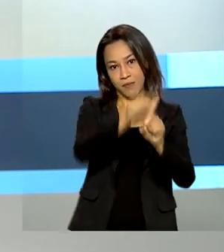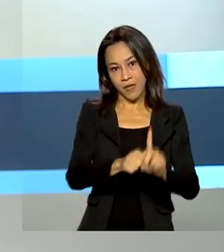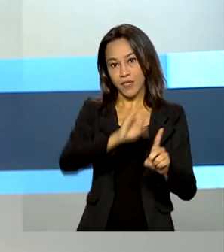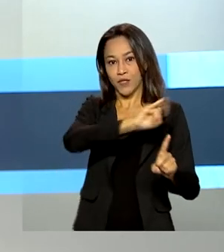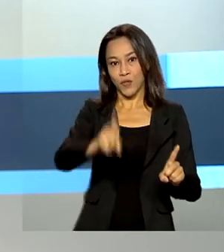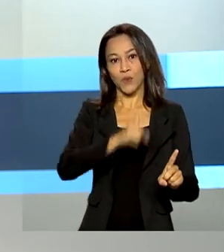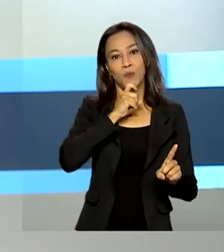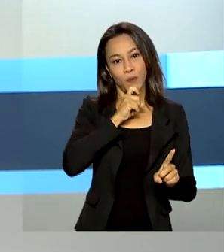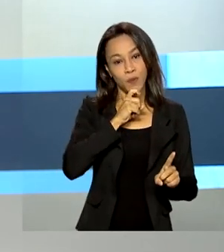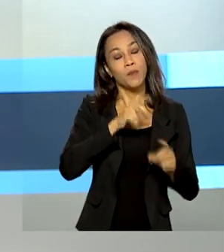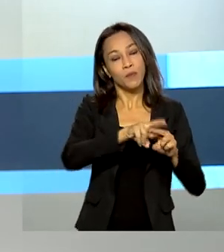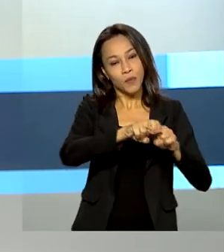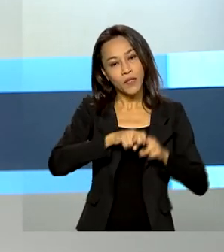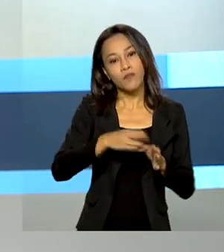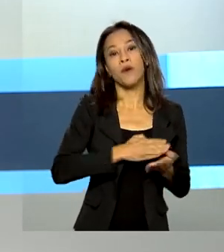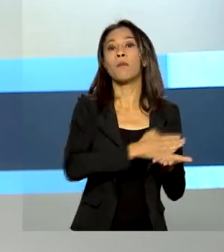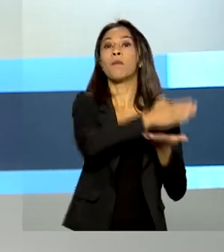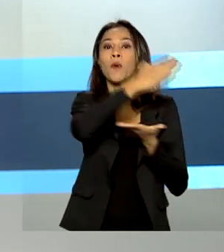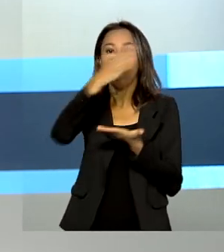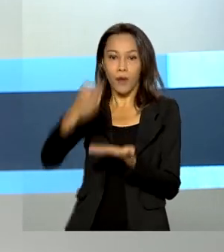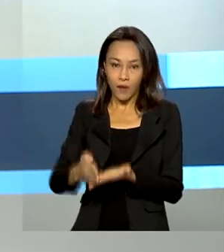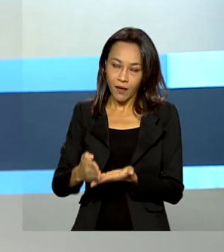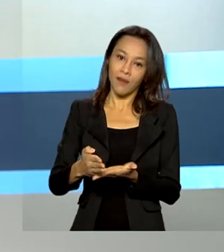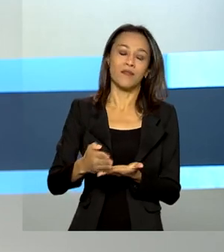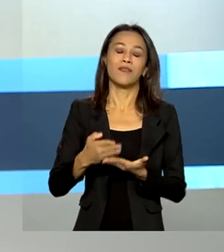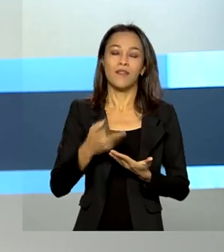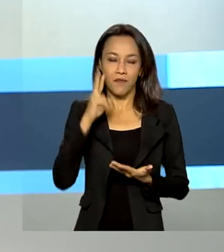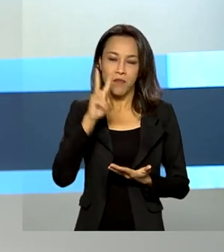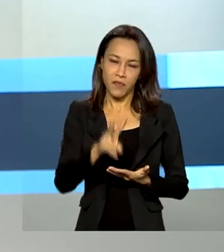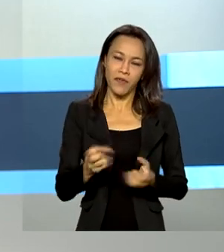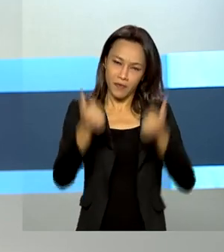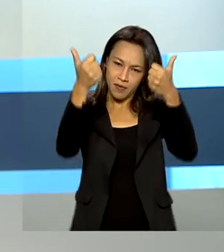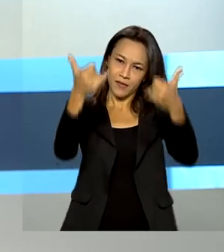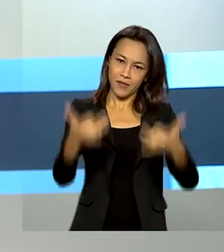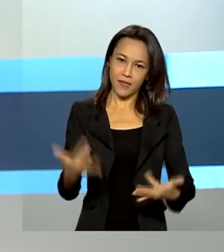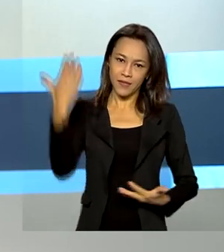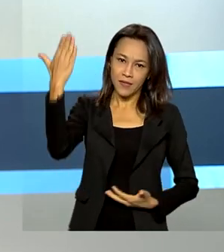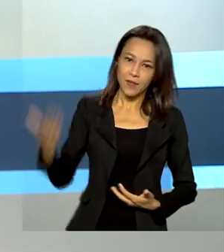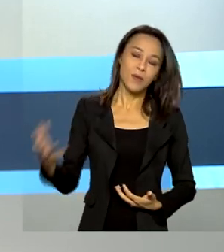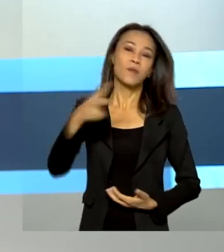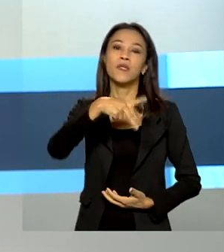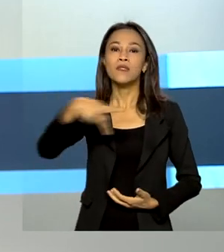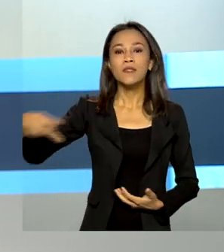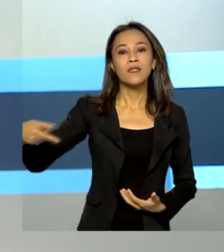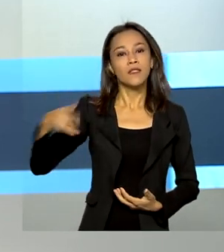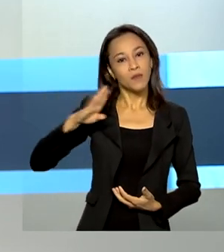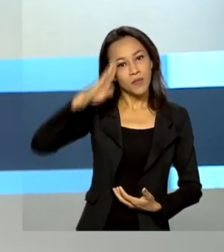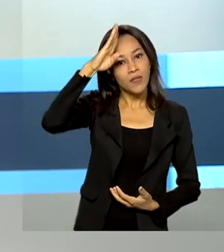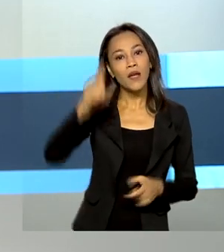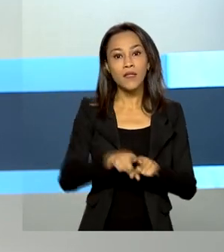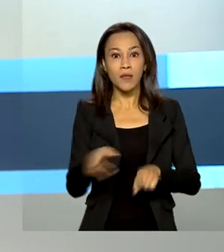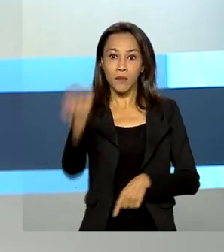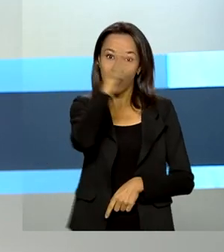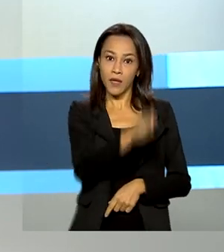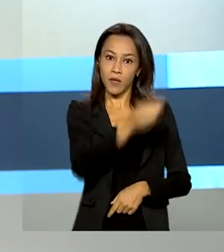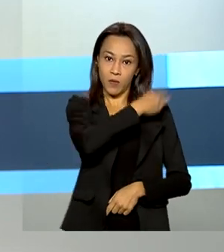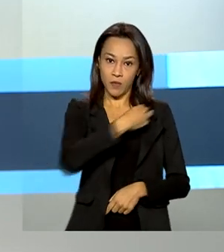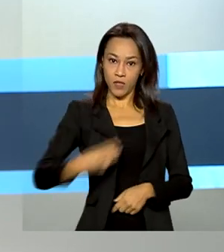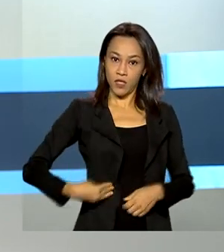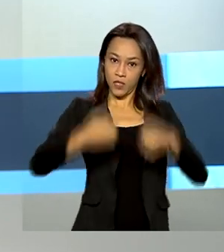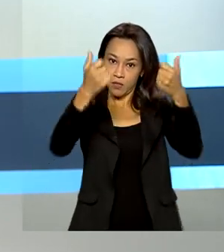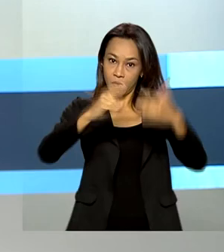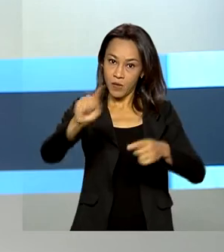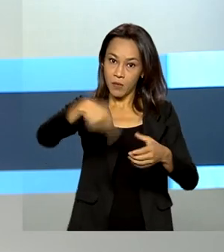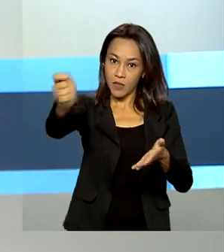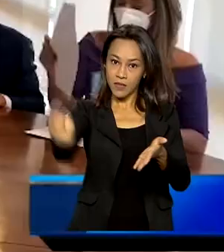julho e, portanto, então foi prorrogado. Vamos ver o que o presidente Jair Bolsonaro e o ministro Paulo Guedes disseram após a assinatura